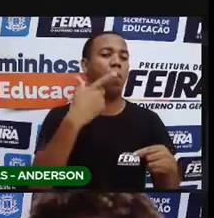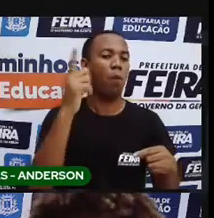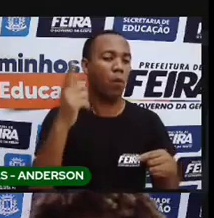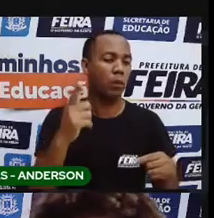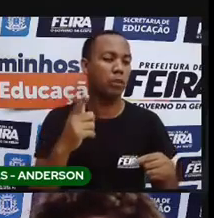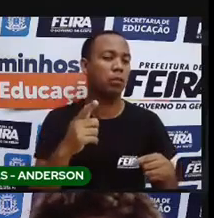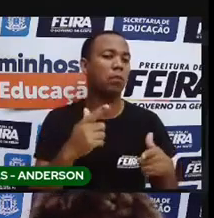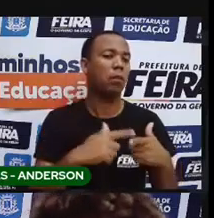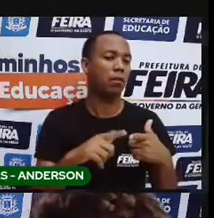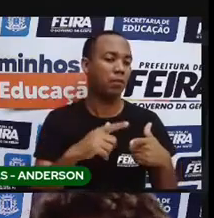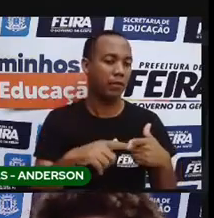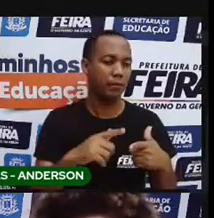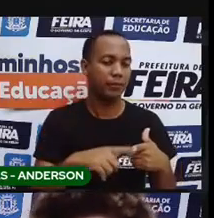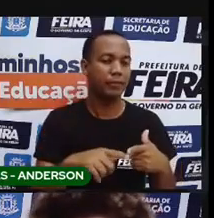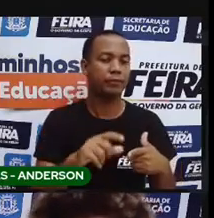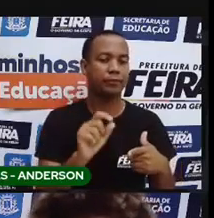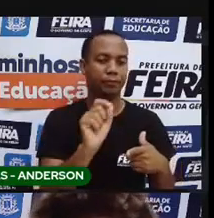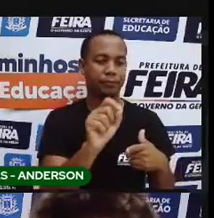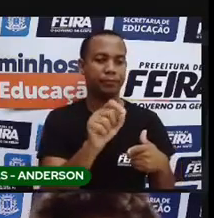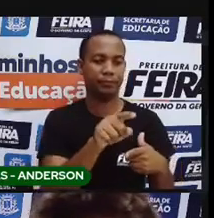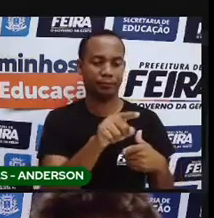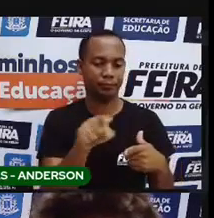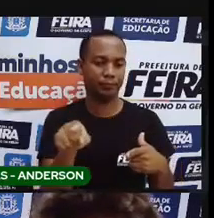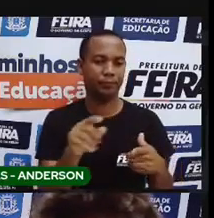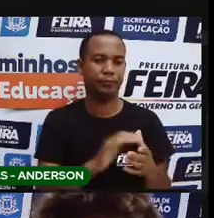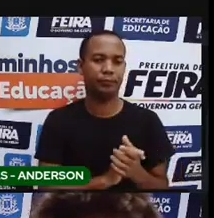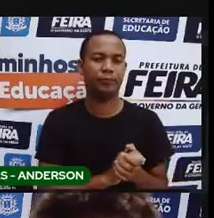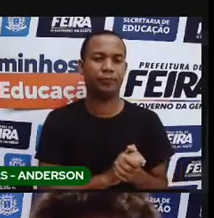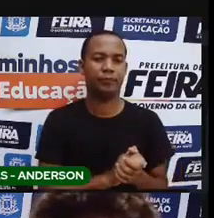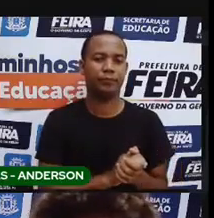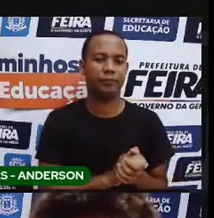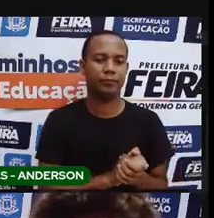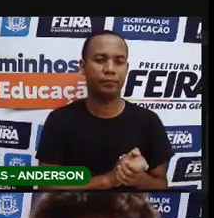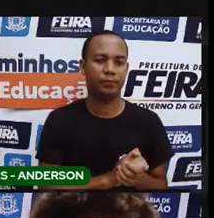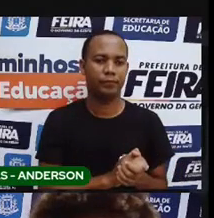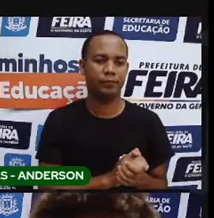qual for colocar aqui nessa questão certo